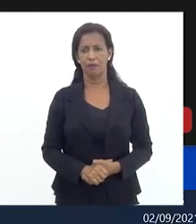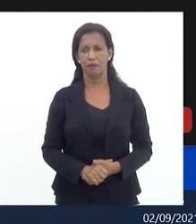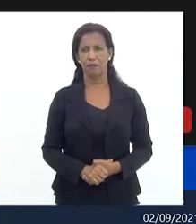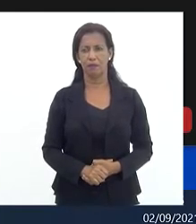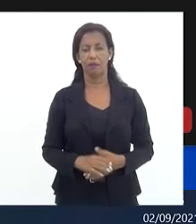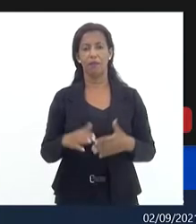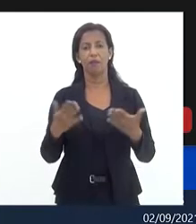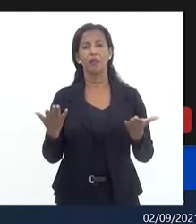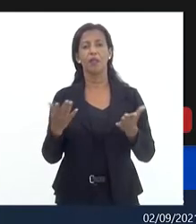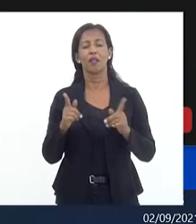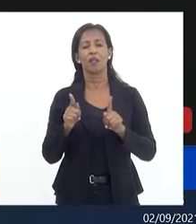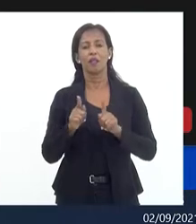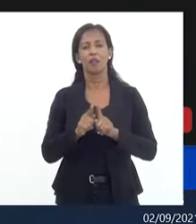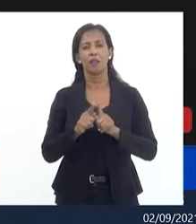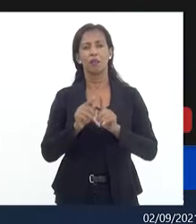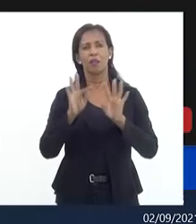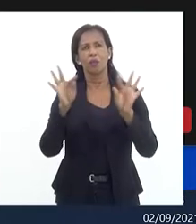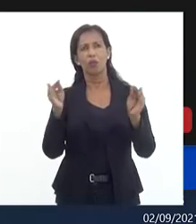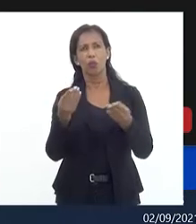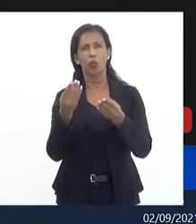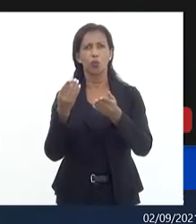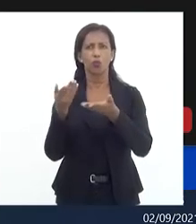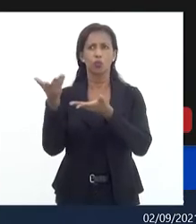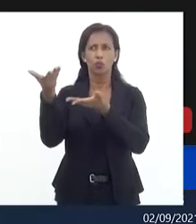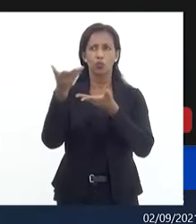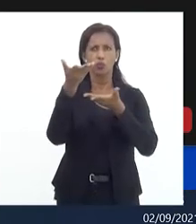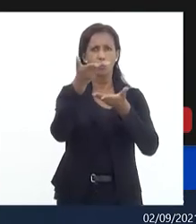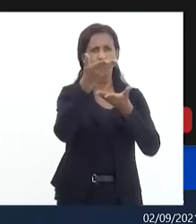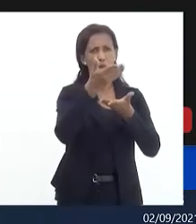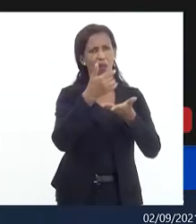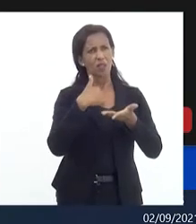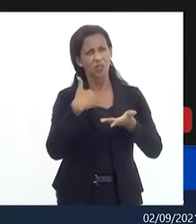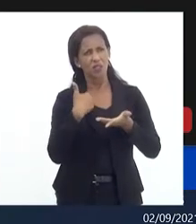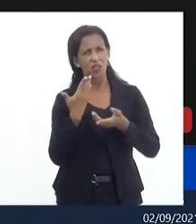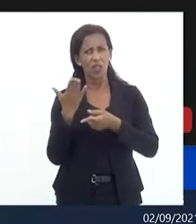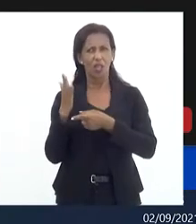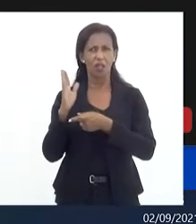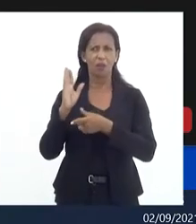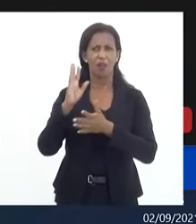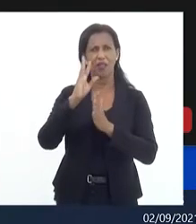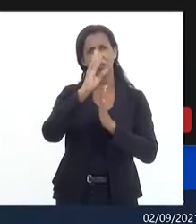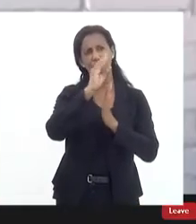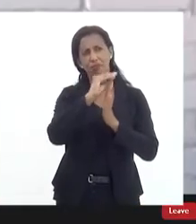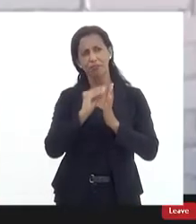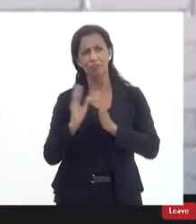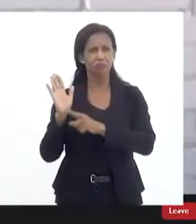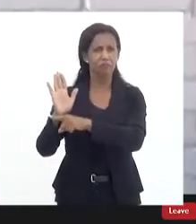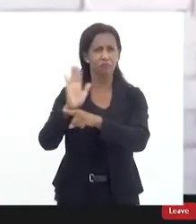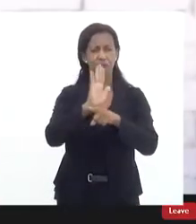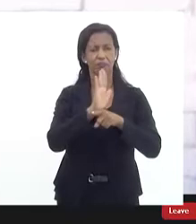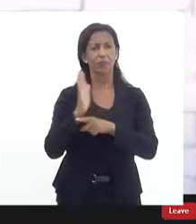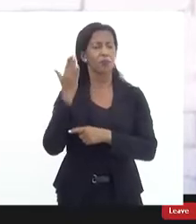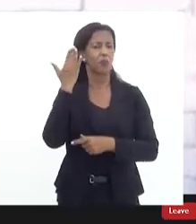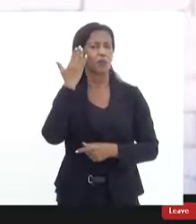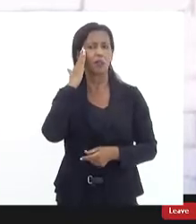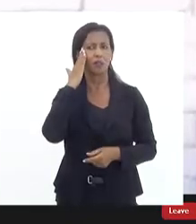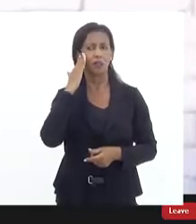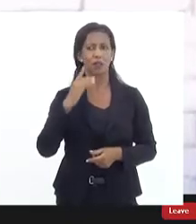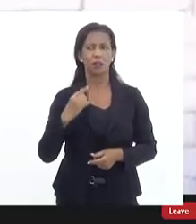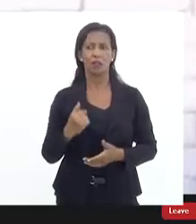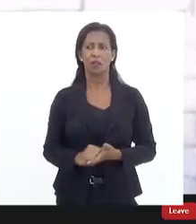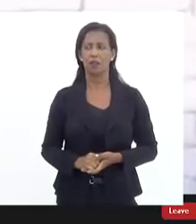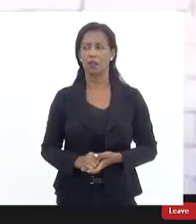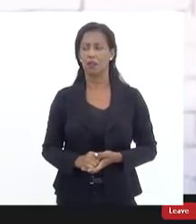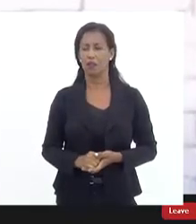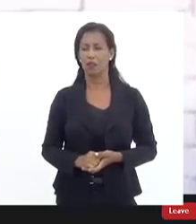pergunto também nossos convidados obviamente se querem trazer mais contribuições mas tendo entendimento aqui também do nosso